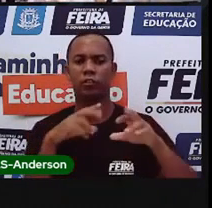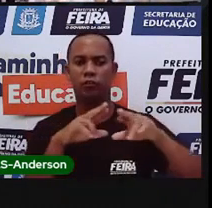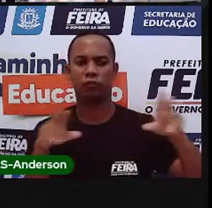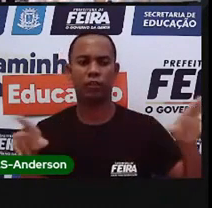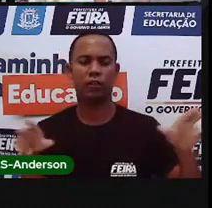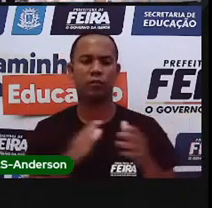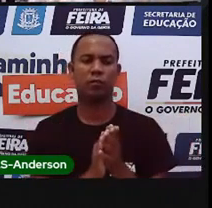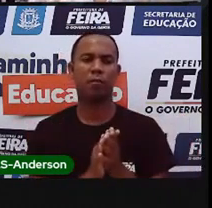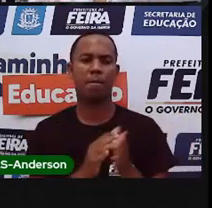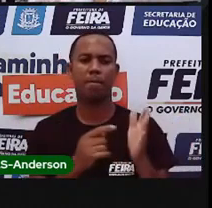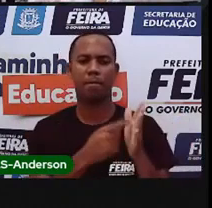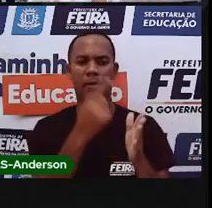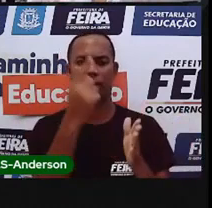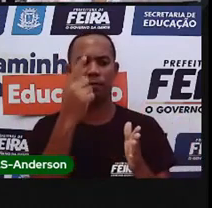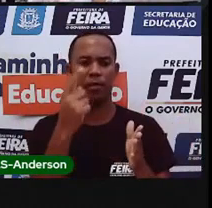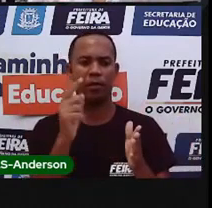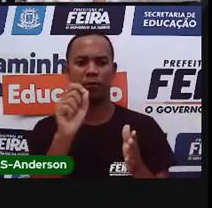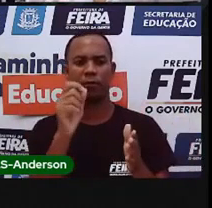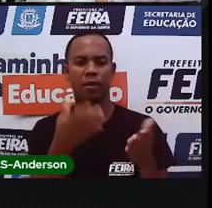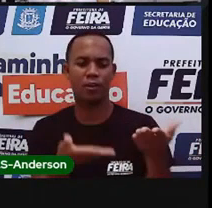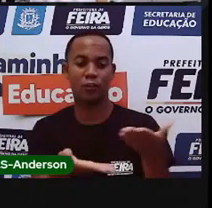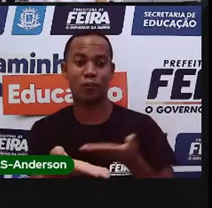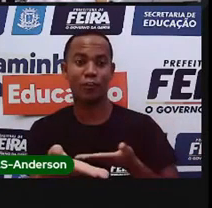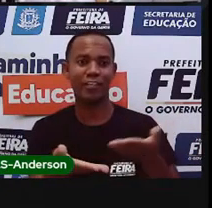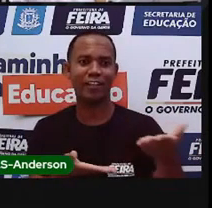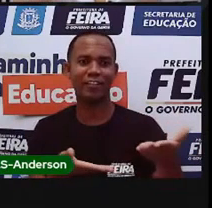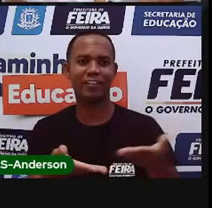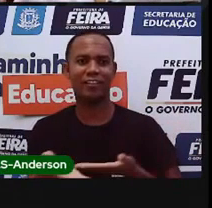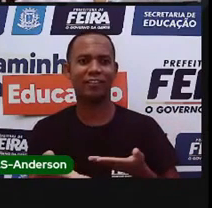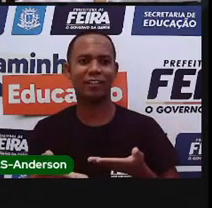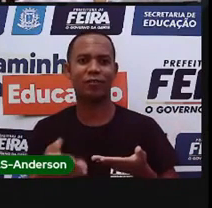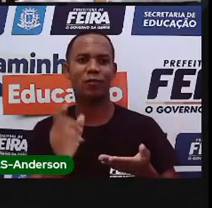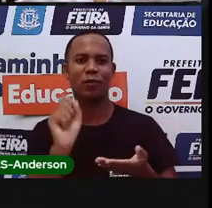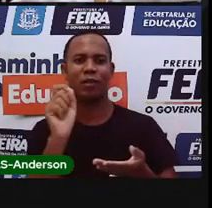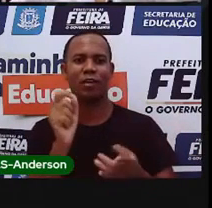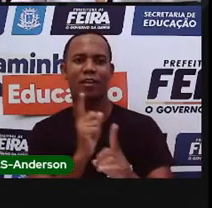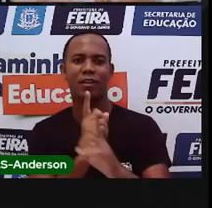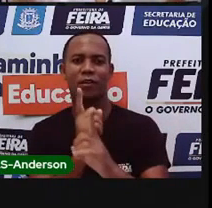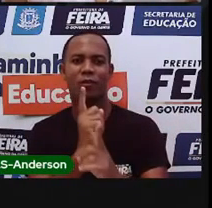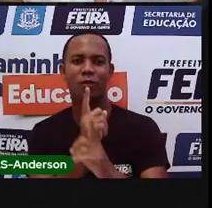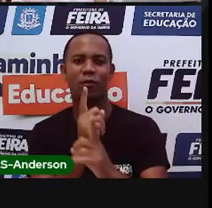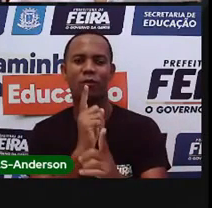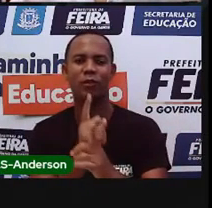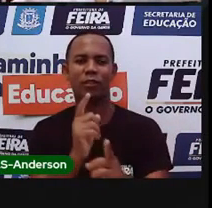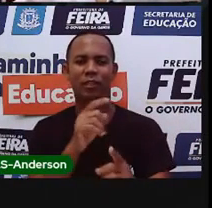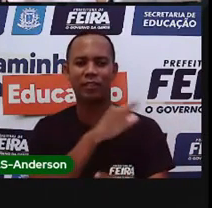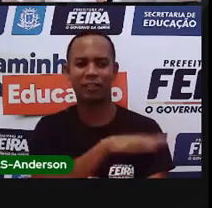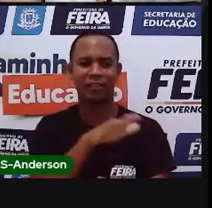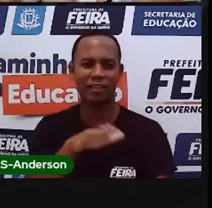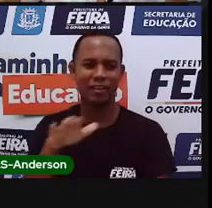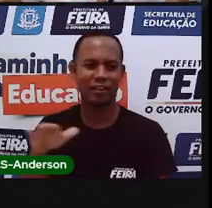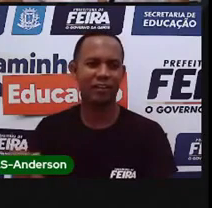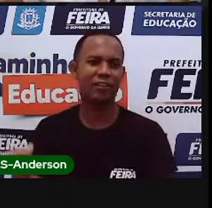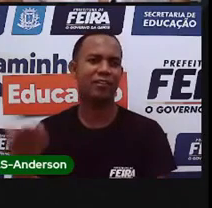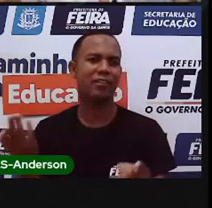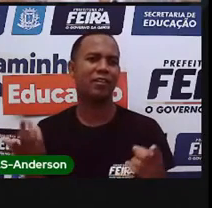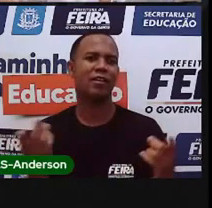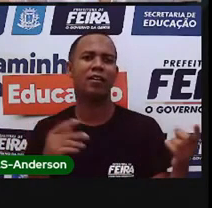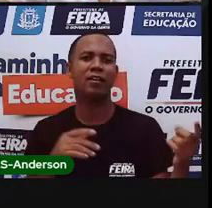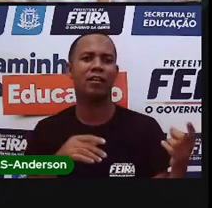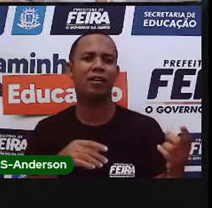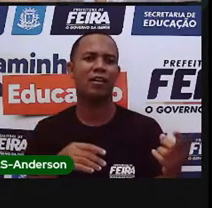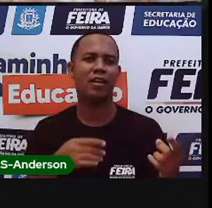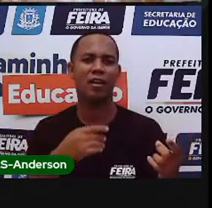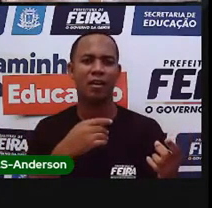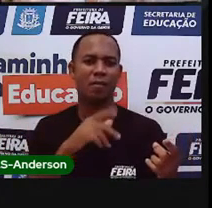primeiro espaço de socialização, ou seja, é o primeiro lugar que vocês encontram, na verdade, outras crianças, que vocês encontram